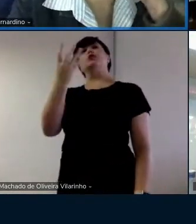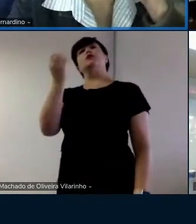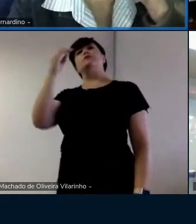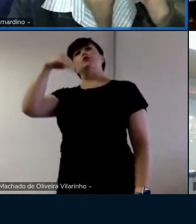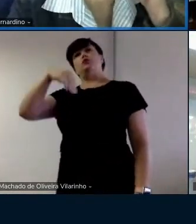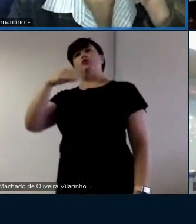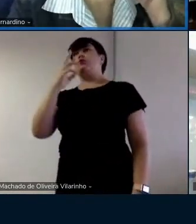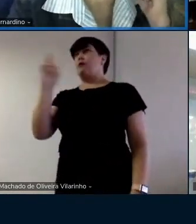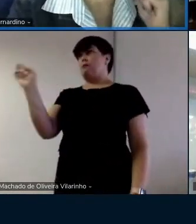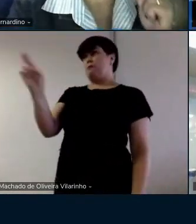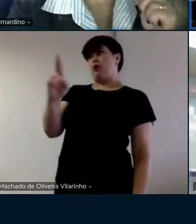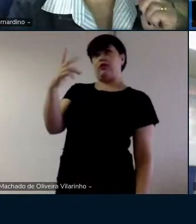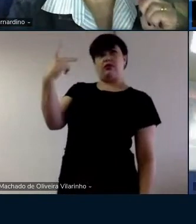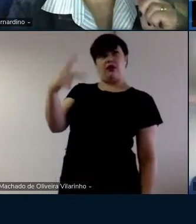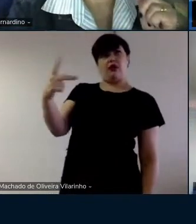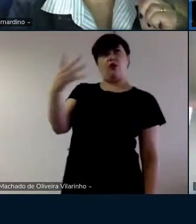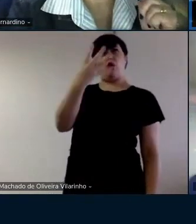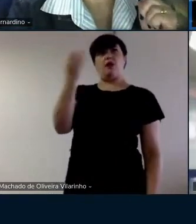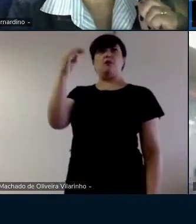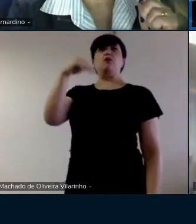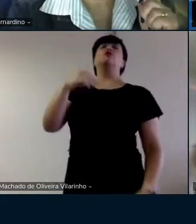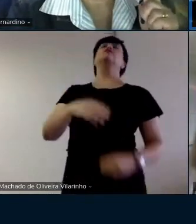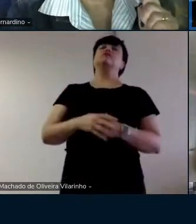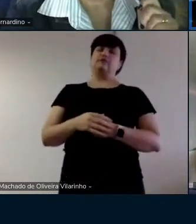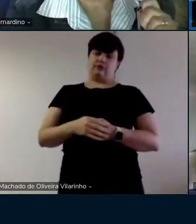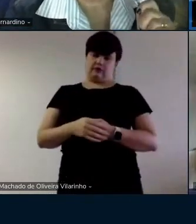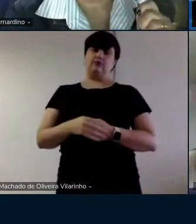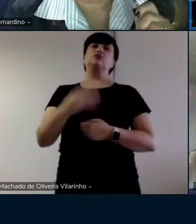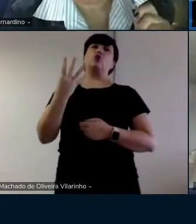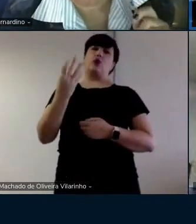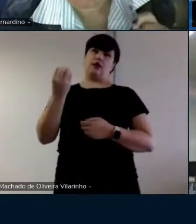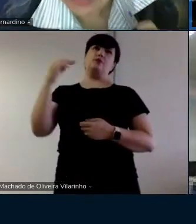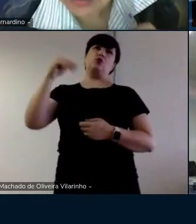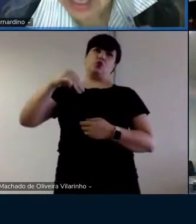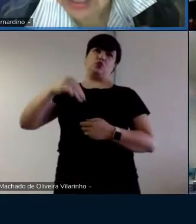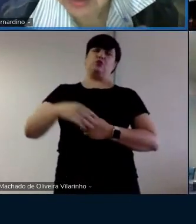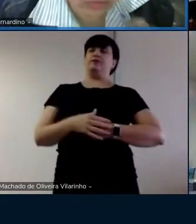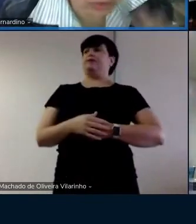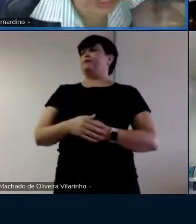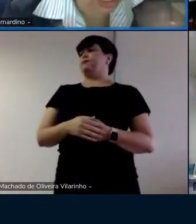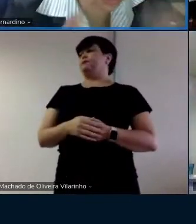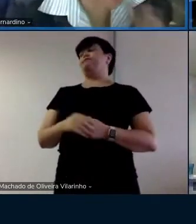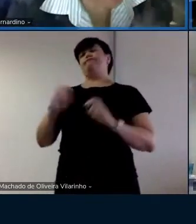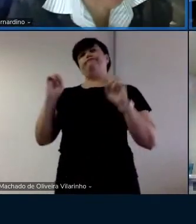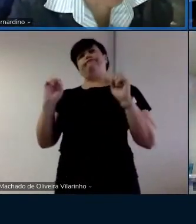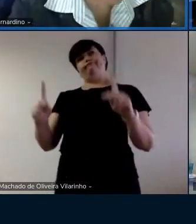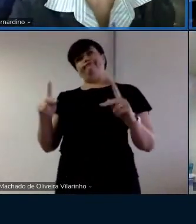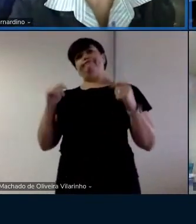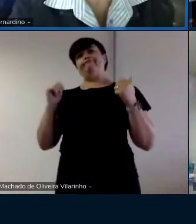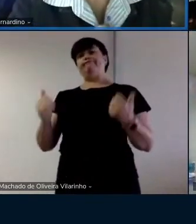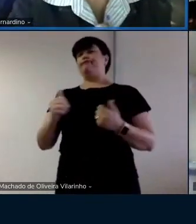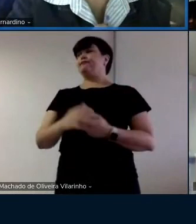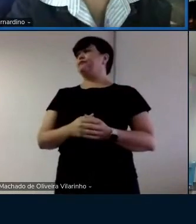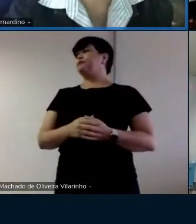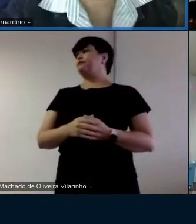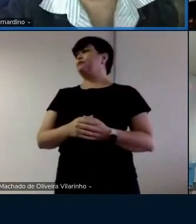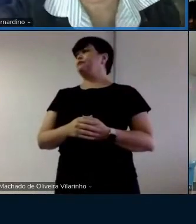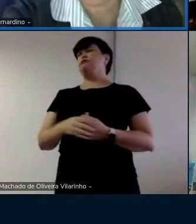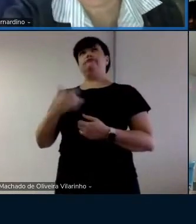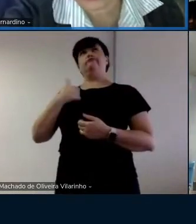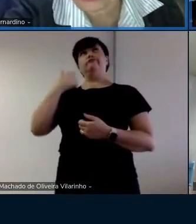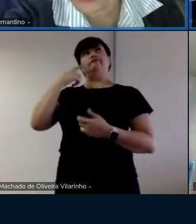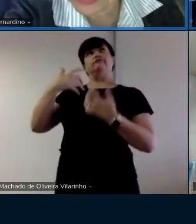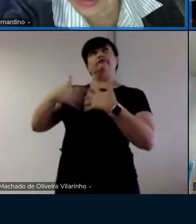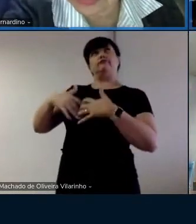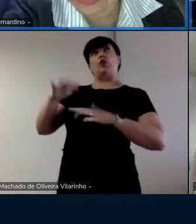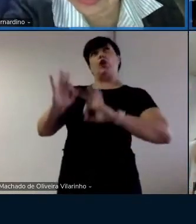respostas dela. É. com as respostas dela. Tá. Então, eu vou ter que me organizar aqui um